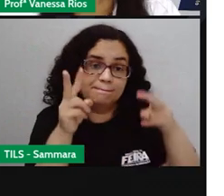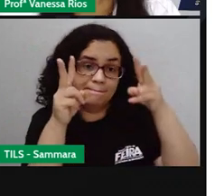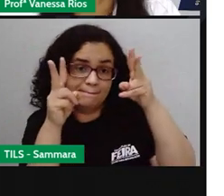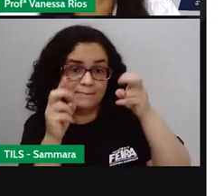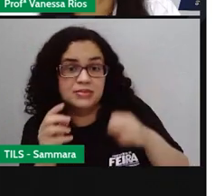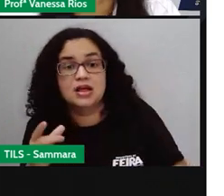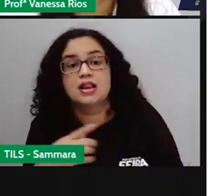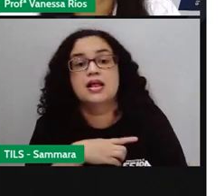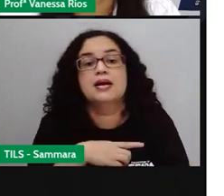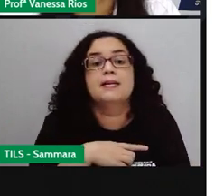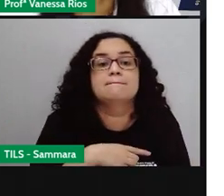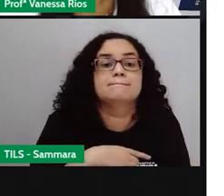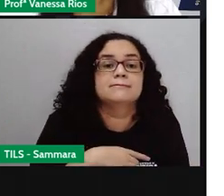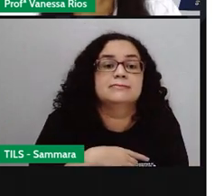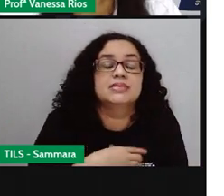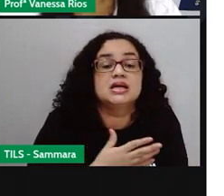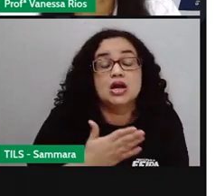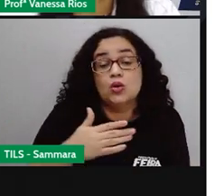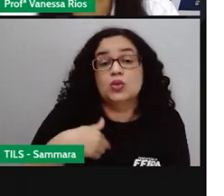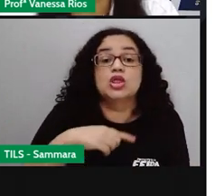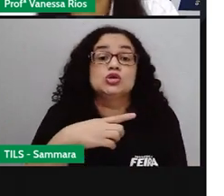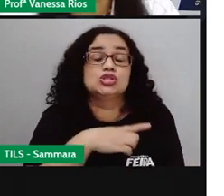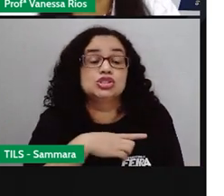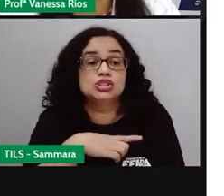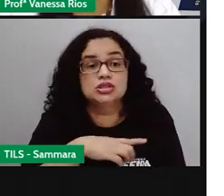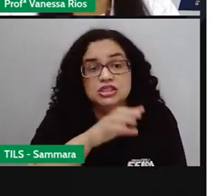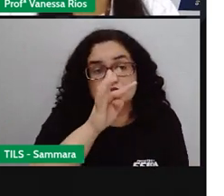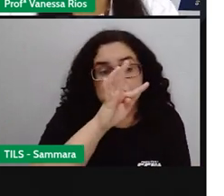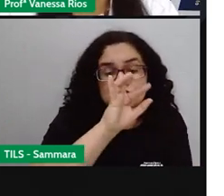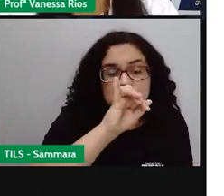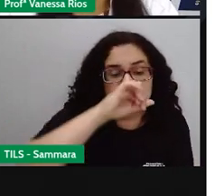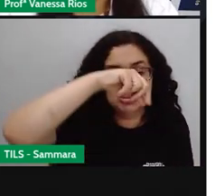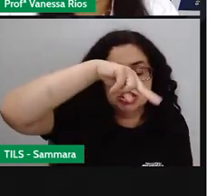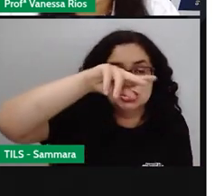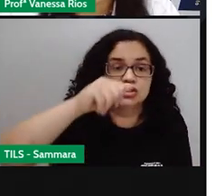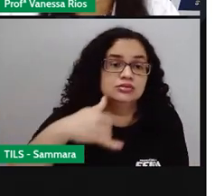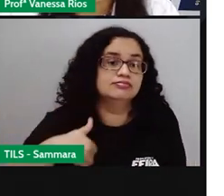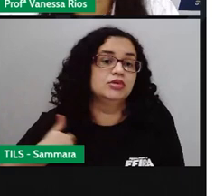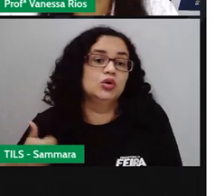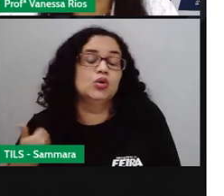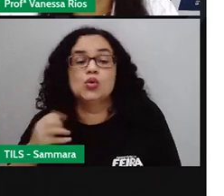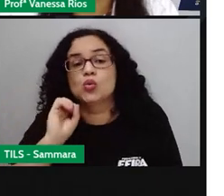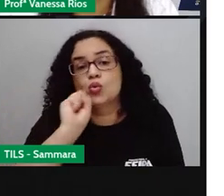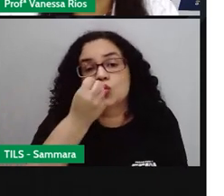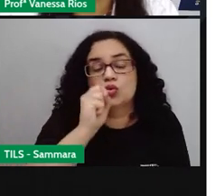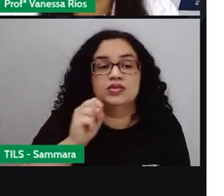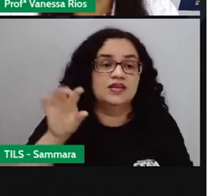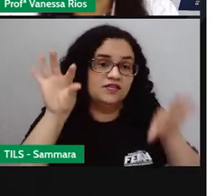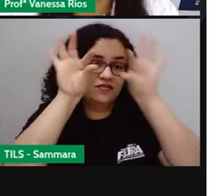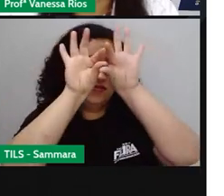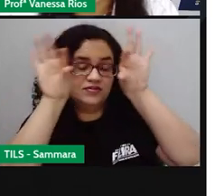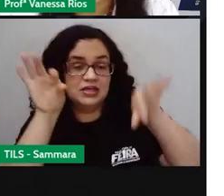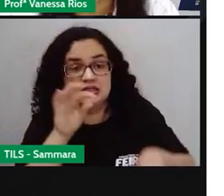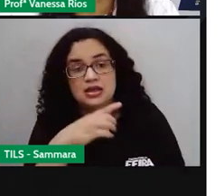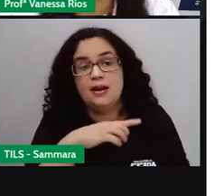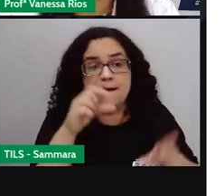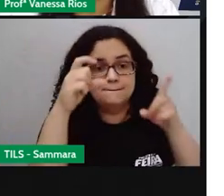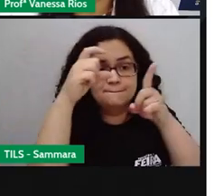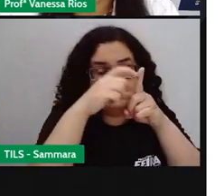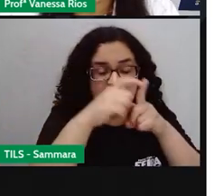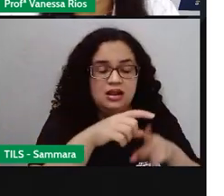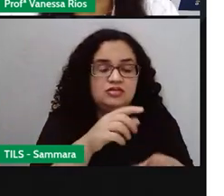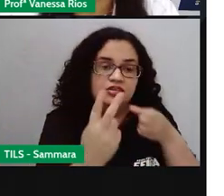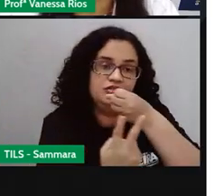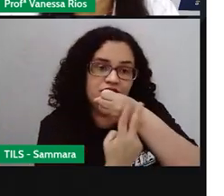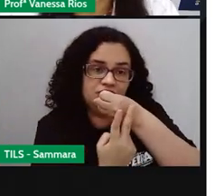só a frase aqui, ó. Quando eu tinha uns oito anos. Nessa frase aí, ó, tinha. É o